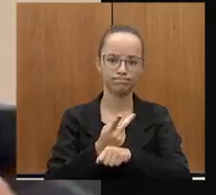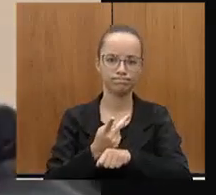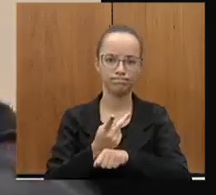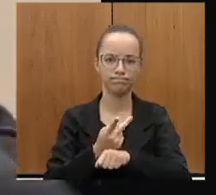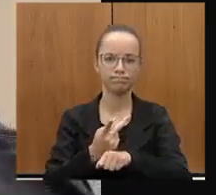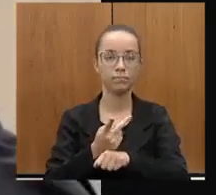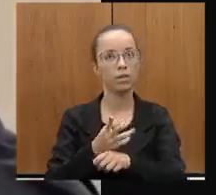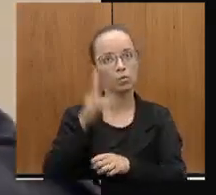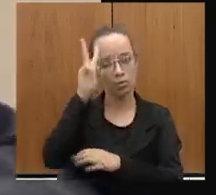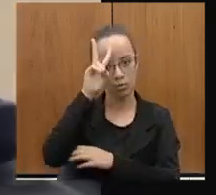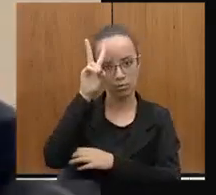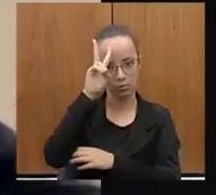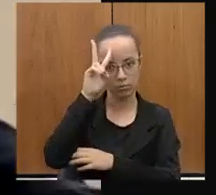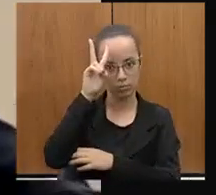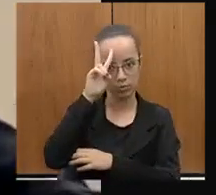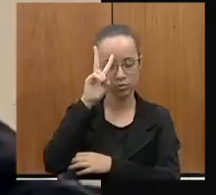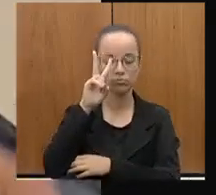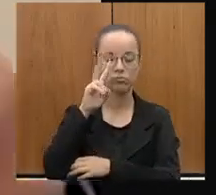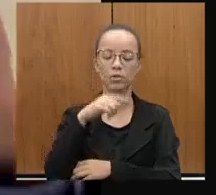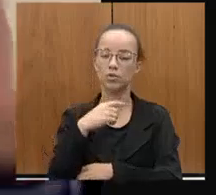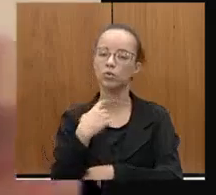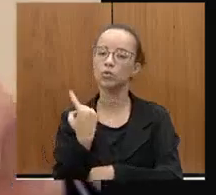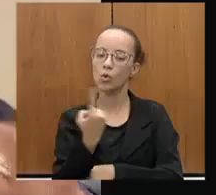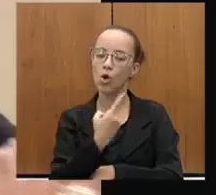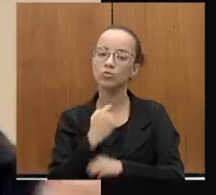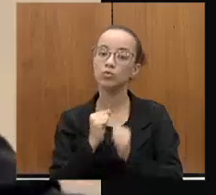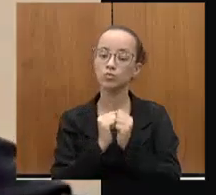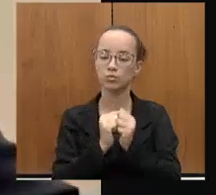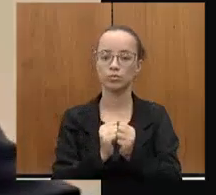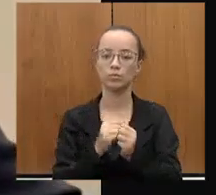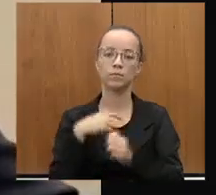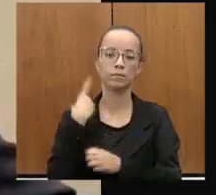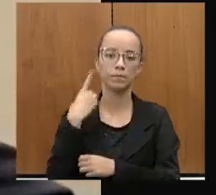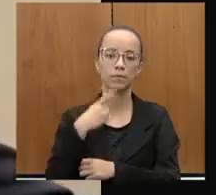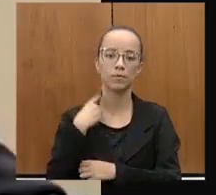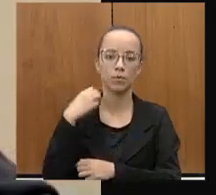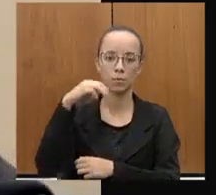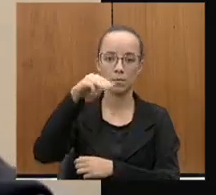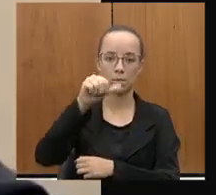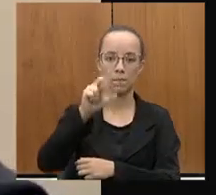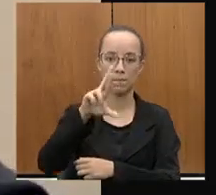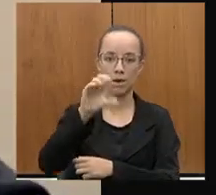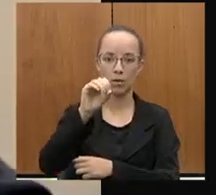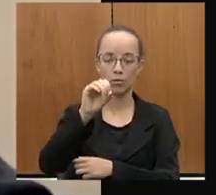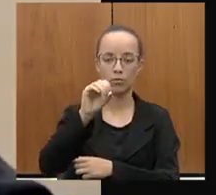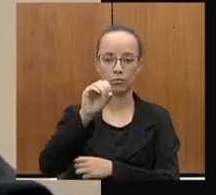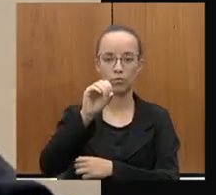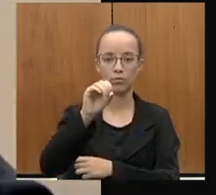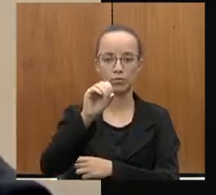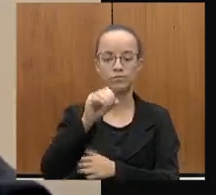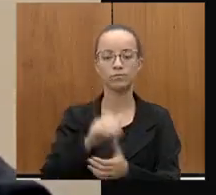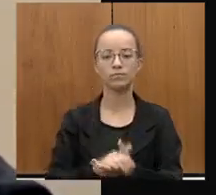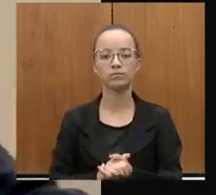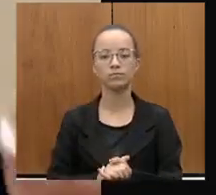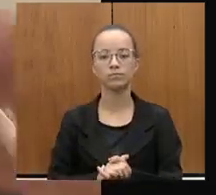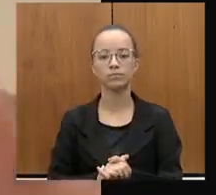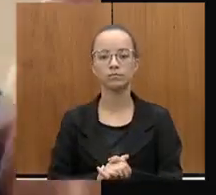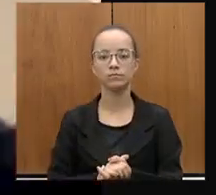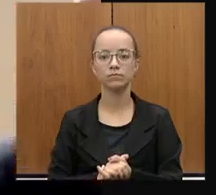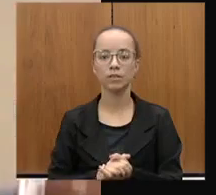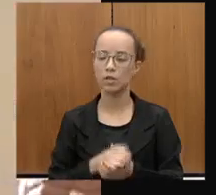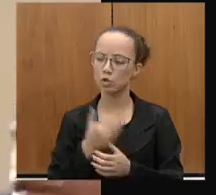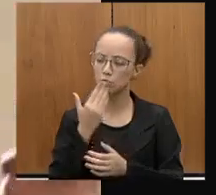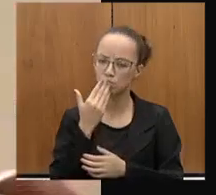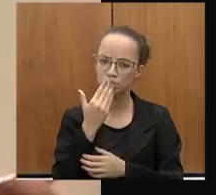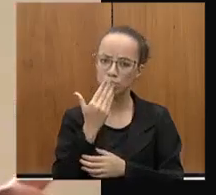eu me lembro de um momento que nós estivemos juntos com o deputado Mauro Tramonte e ali reforçamos o